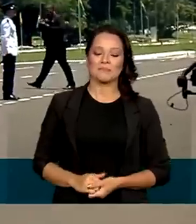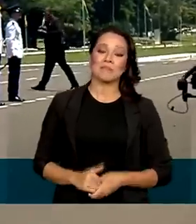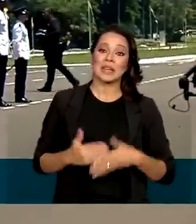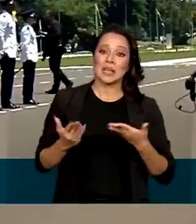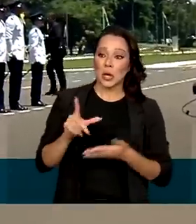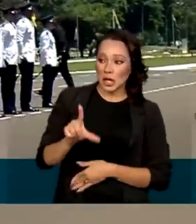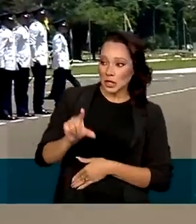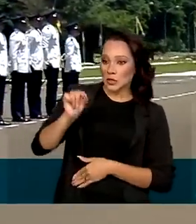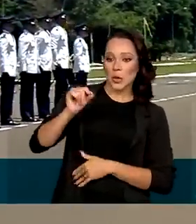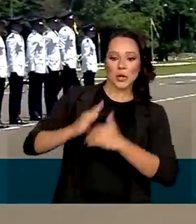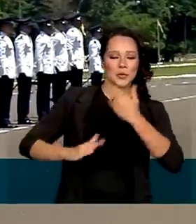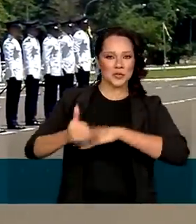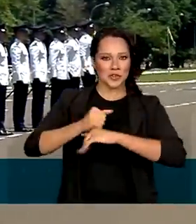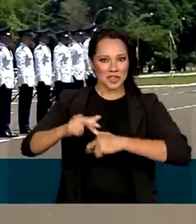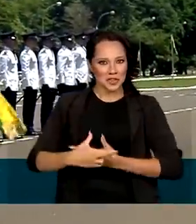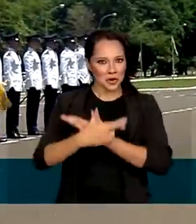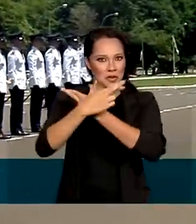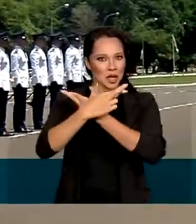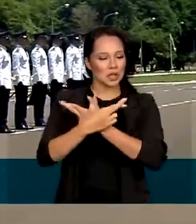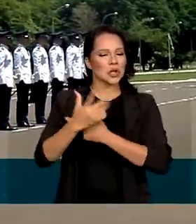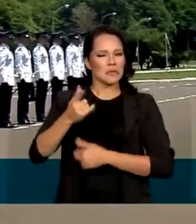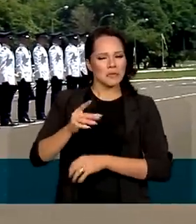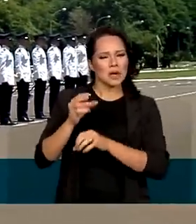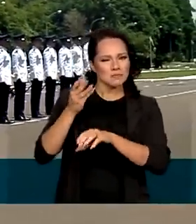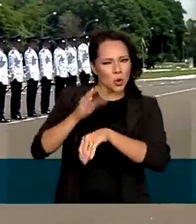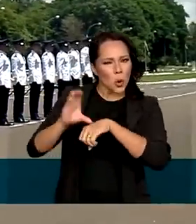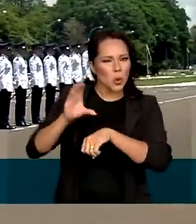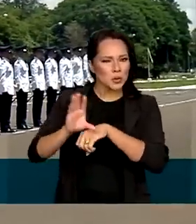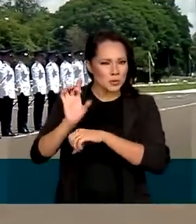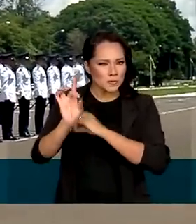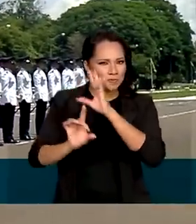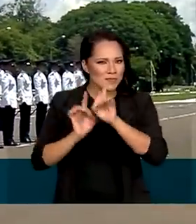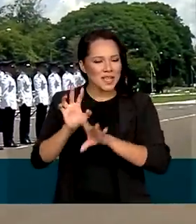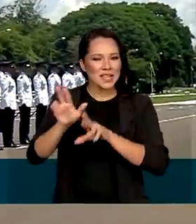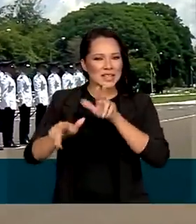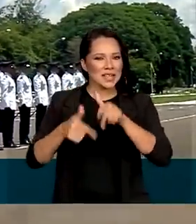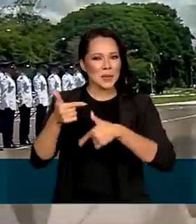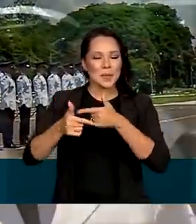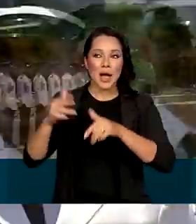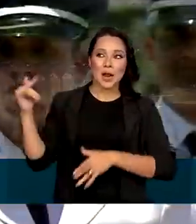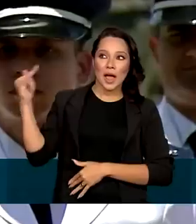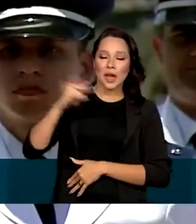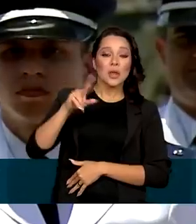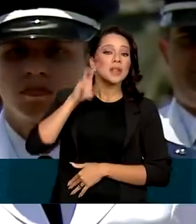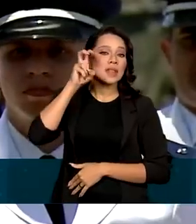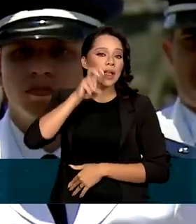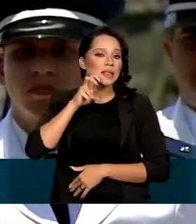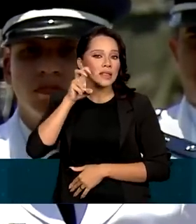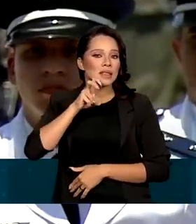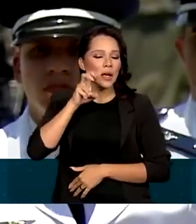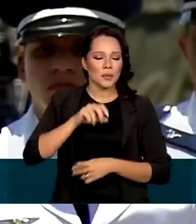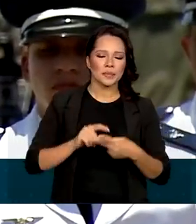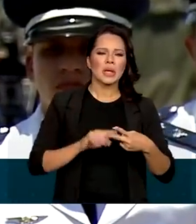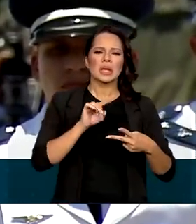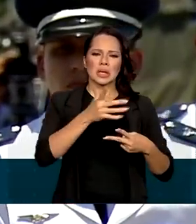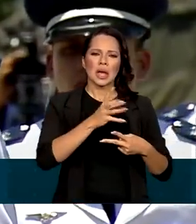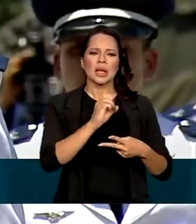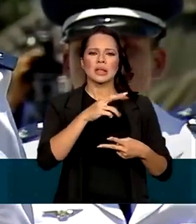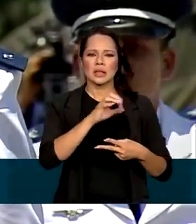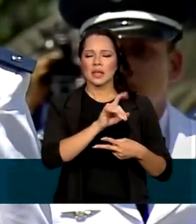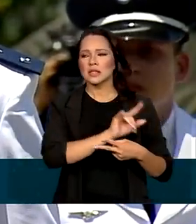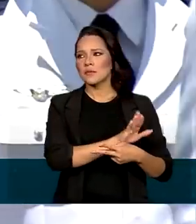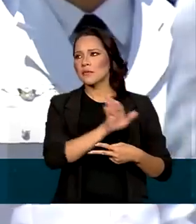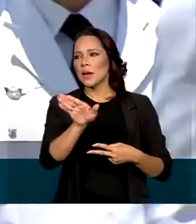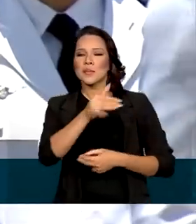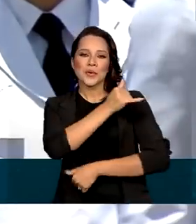Quem escolheu a carreira aeronáutica vai fazer especialização na atividade aérea em Natal. Quem optou pela intendência parte para o Rio